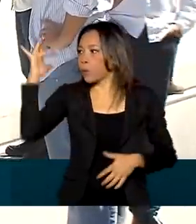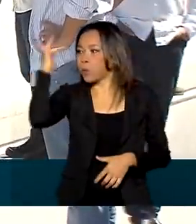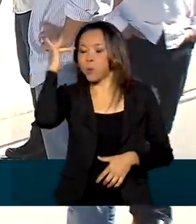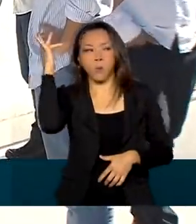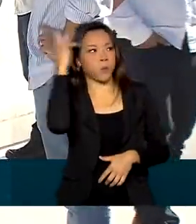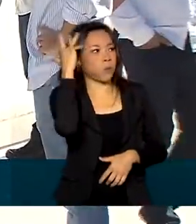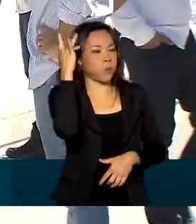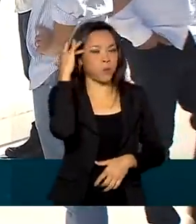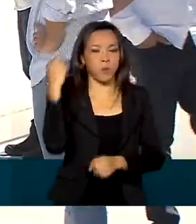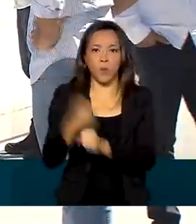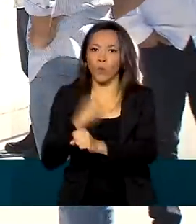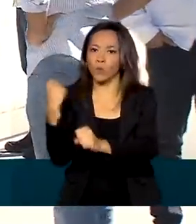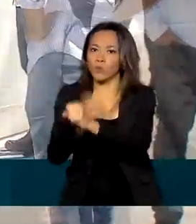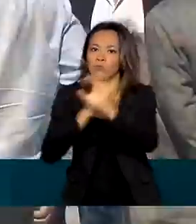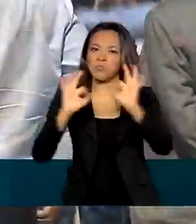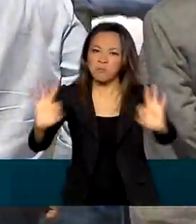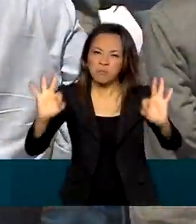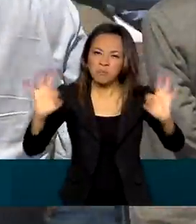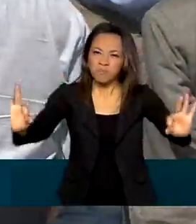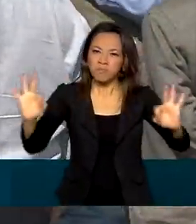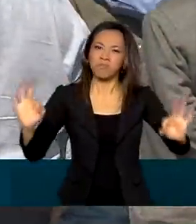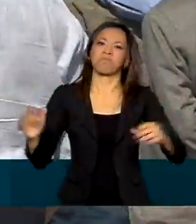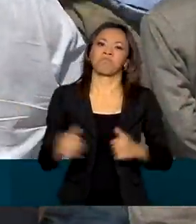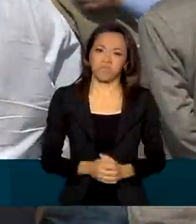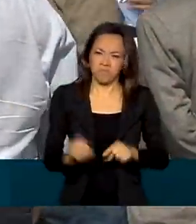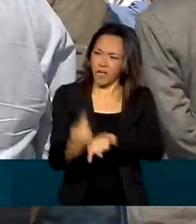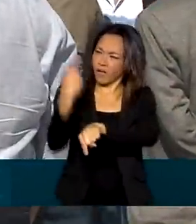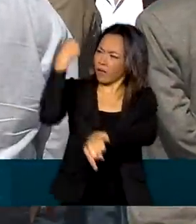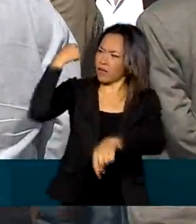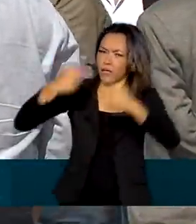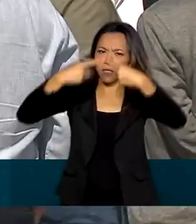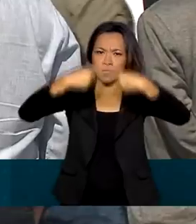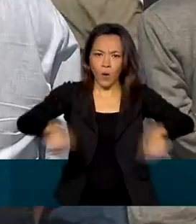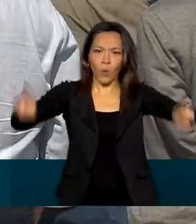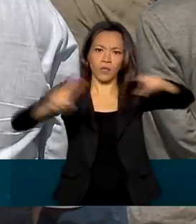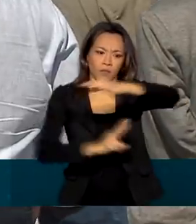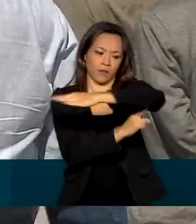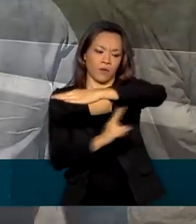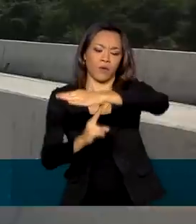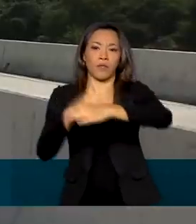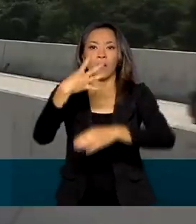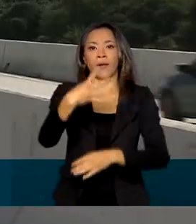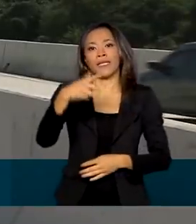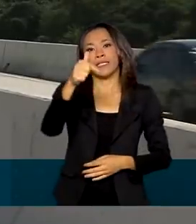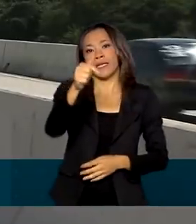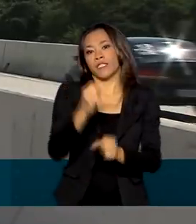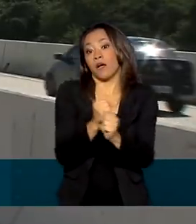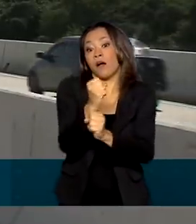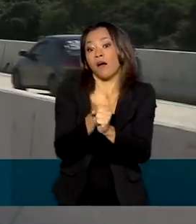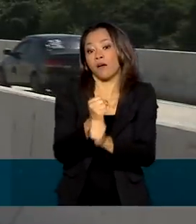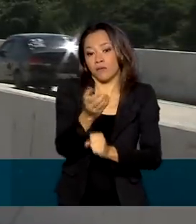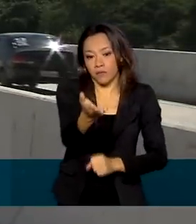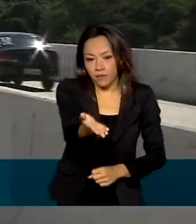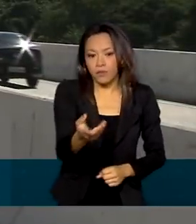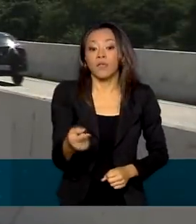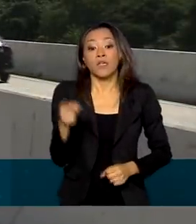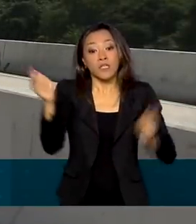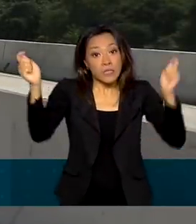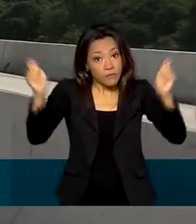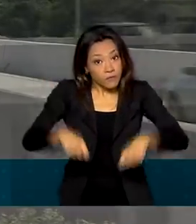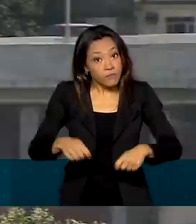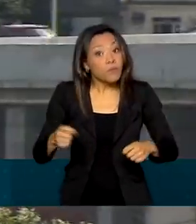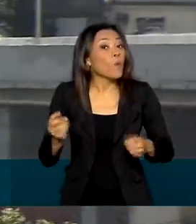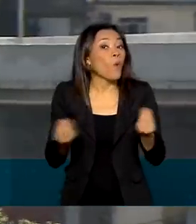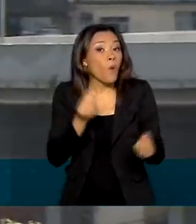realizada na região da Ponte Rio-Niterói, desde a inauguração, há 47 anos. Um trabalho que só foi possível